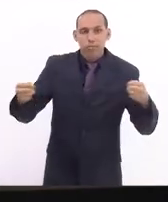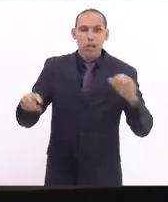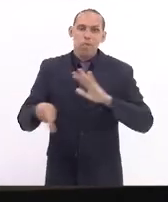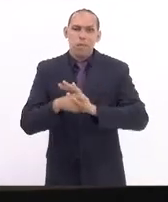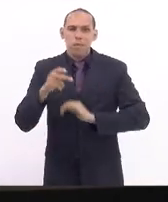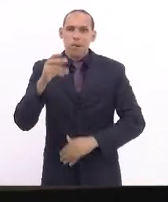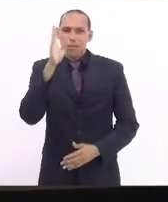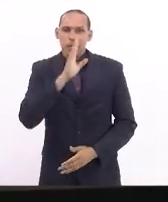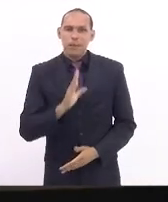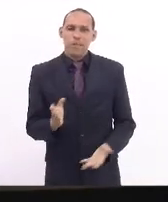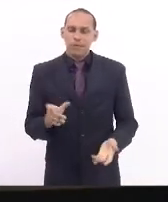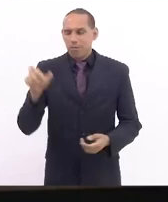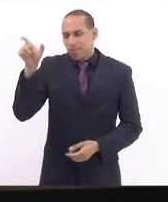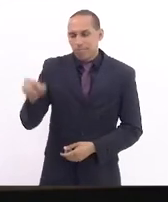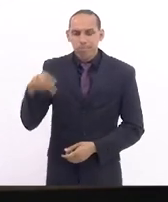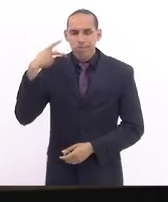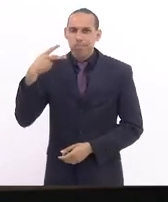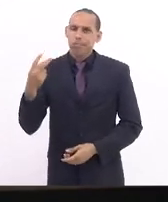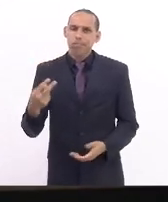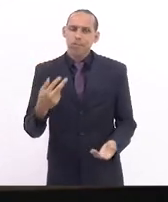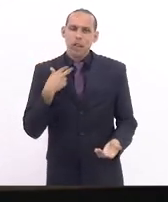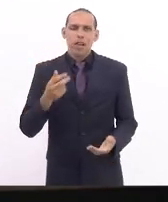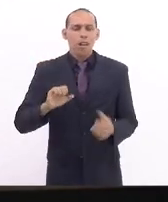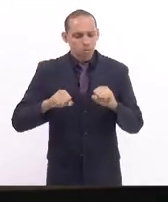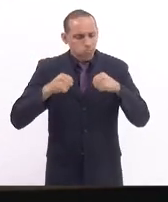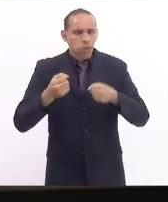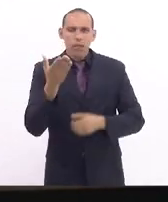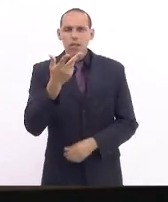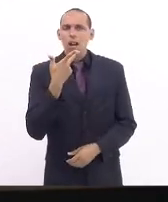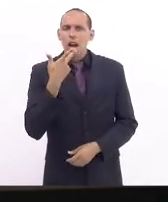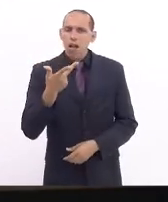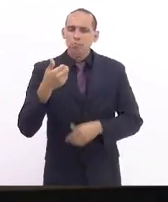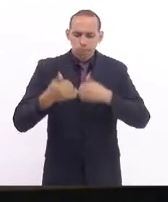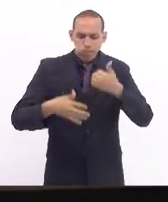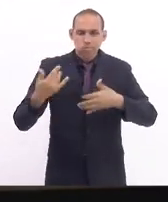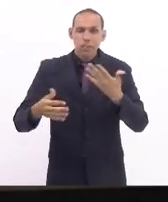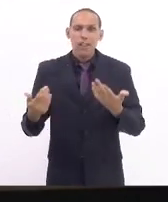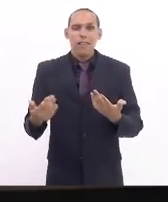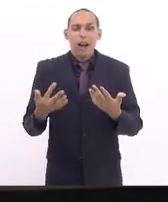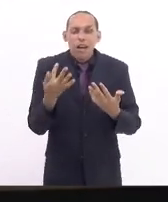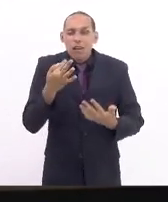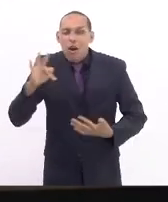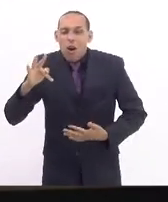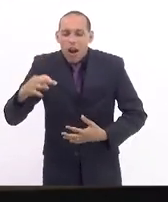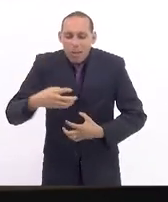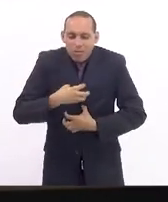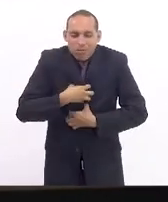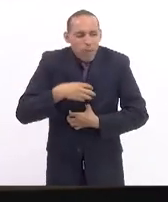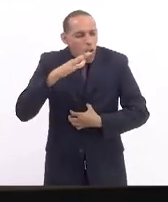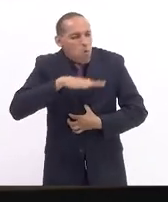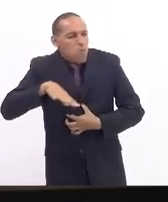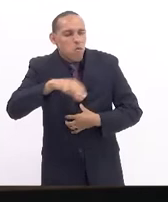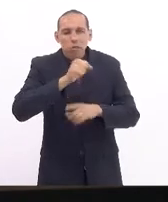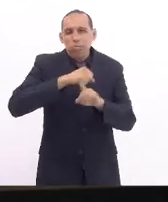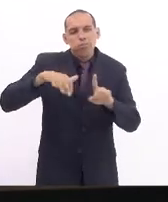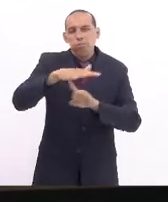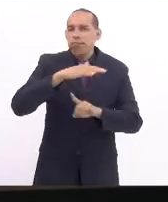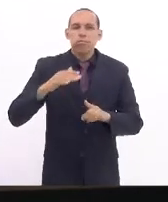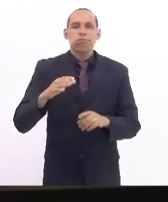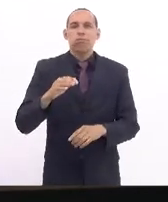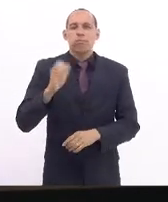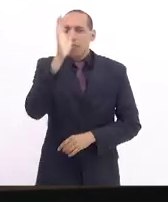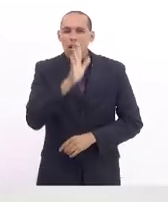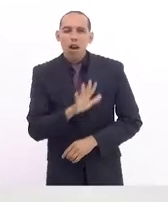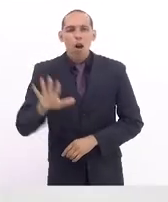um parlamentar desse. Então, endosso aqui as suas palavras e doeu em todos nós, acho que doeu em toda a sociedade, em todo o país.